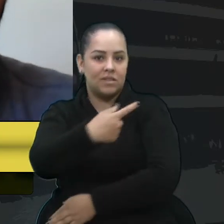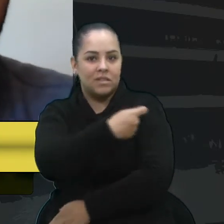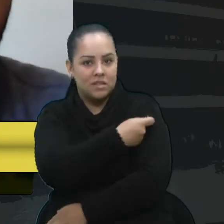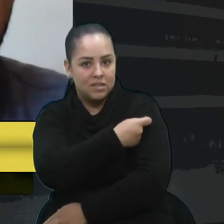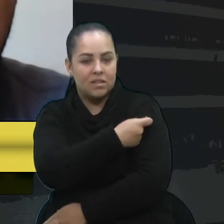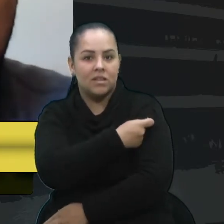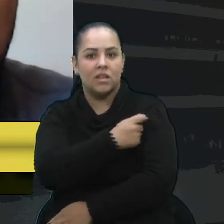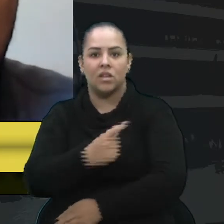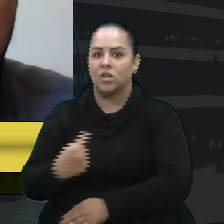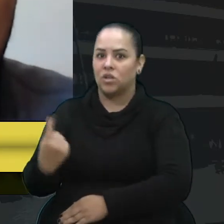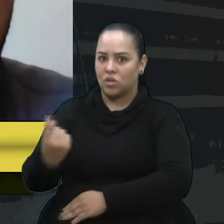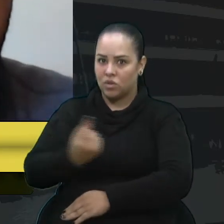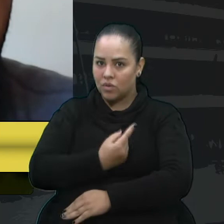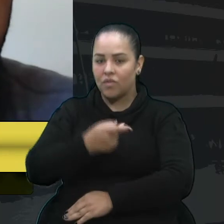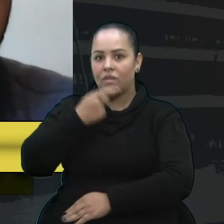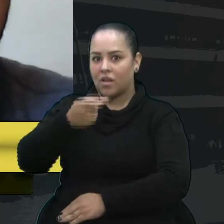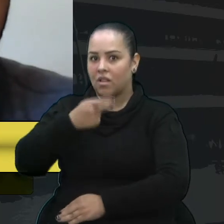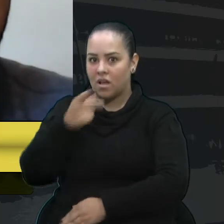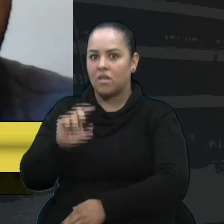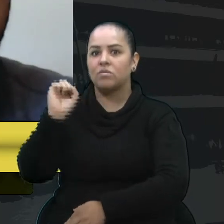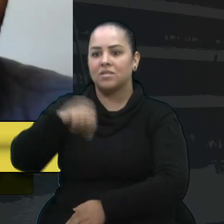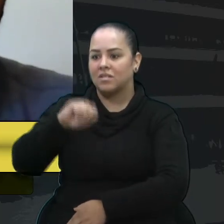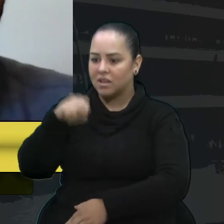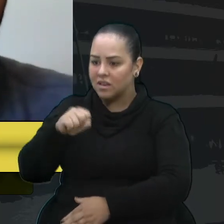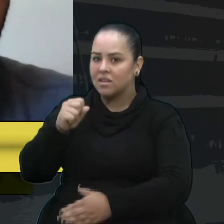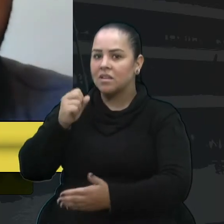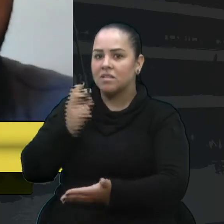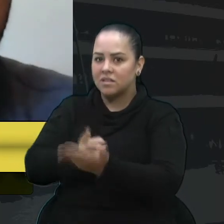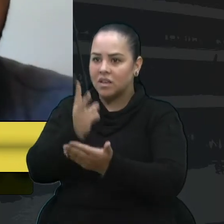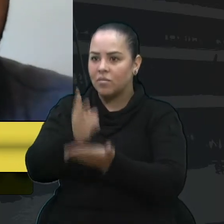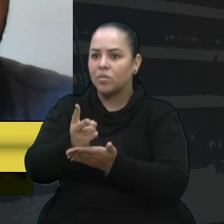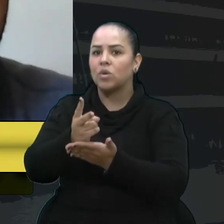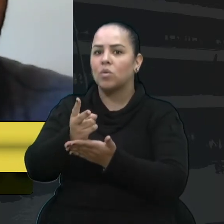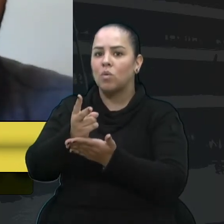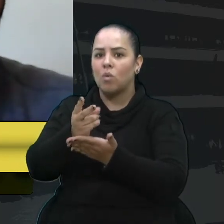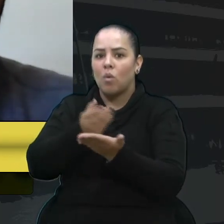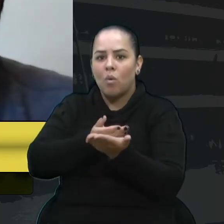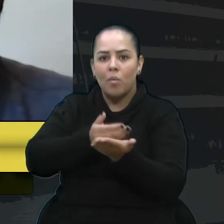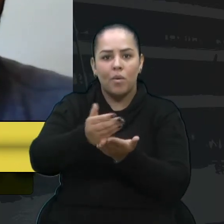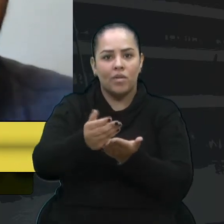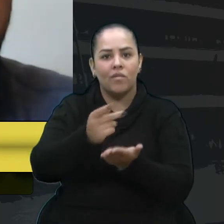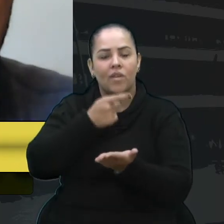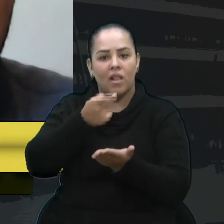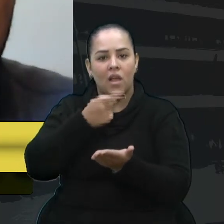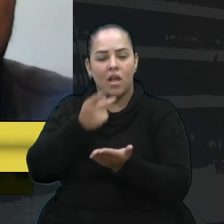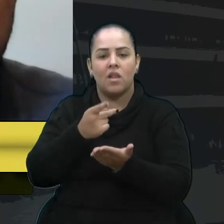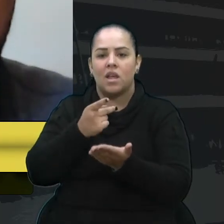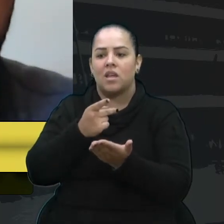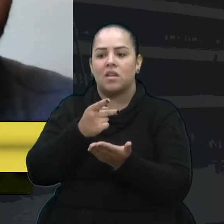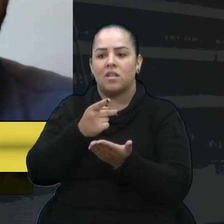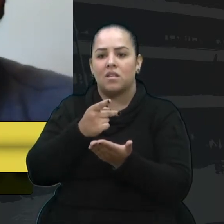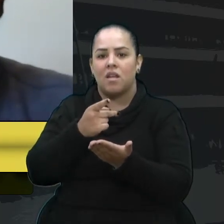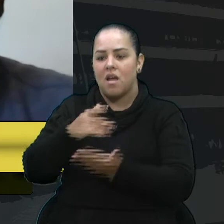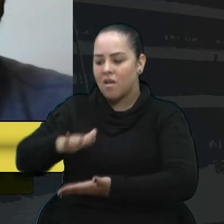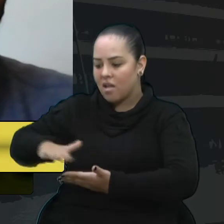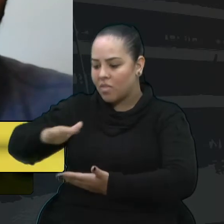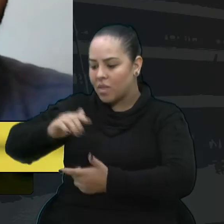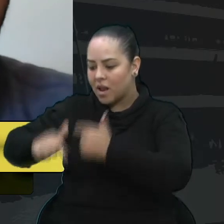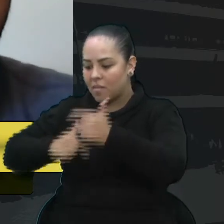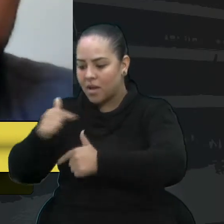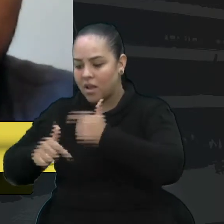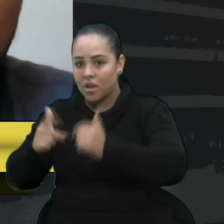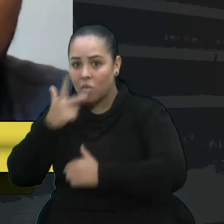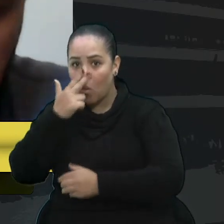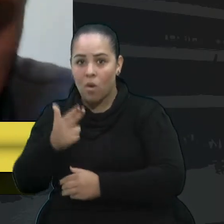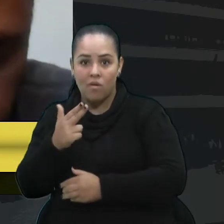denunciamos isso aqui na Câmara de Vereadores e, nesse caso, as terceirizadas que trabalham no mesmo espaço vão ficar